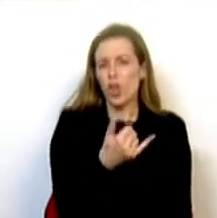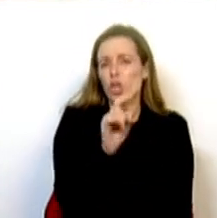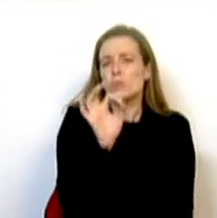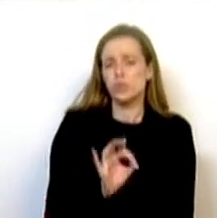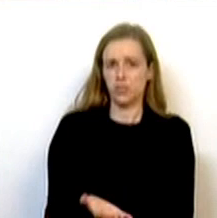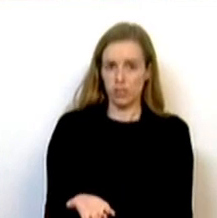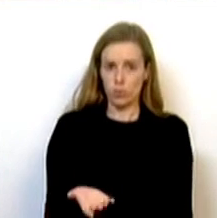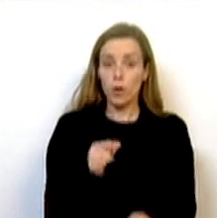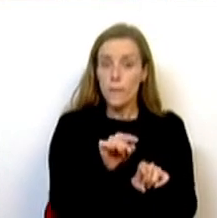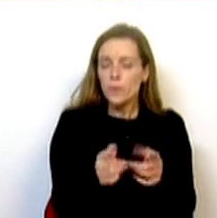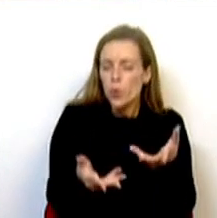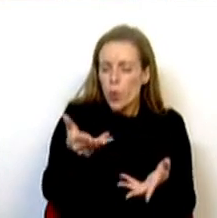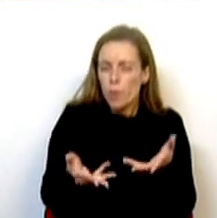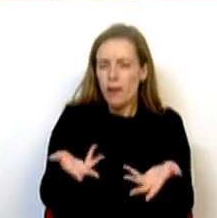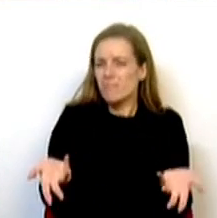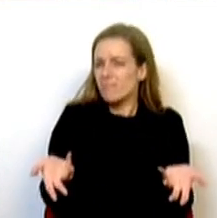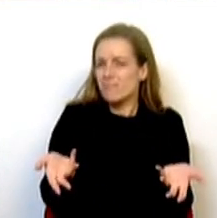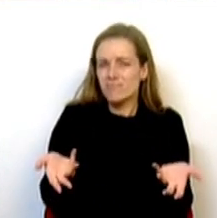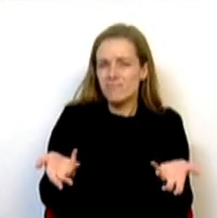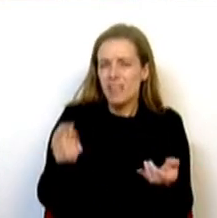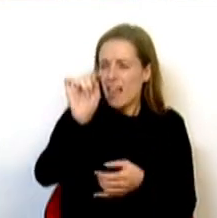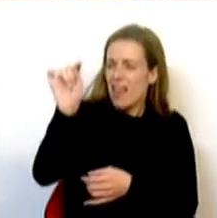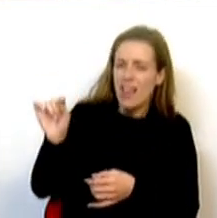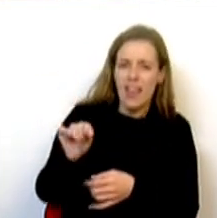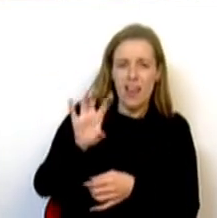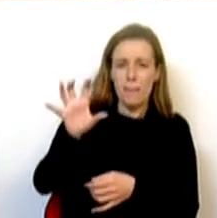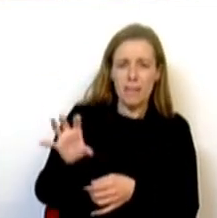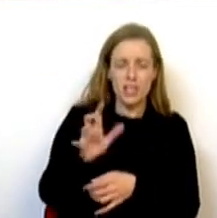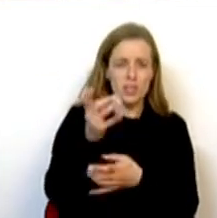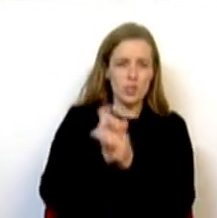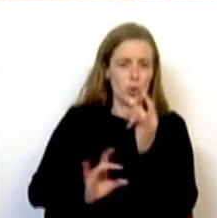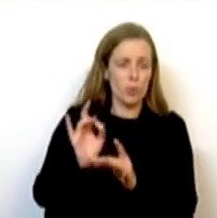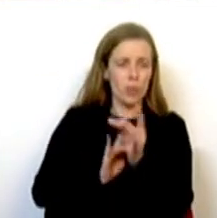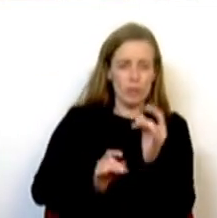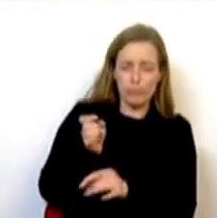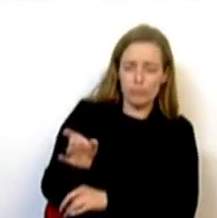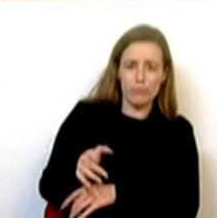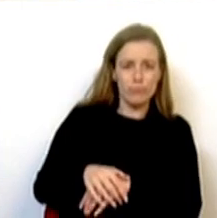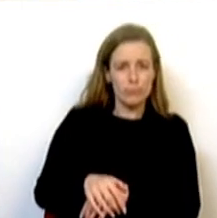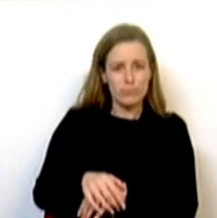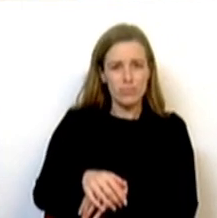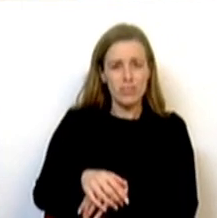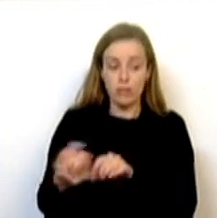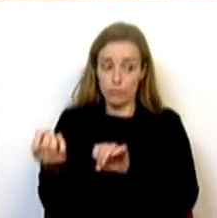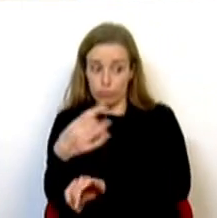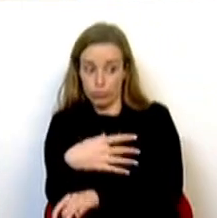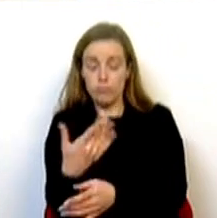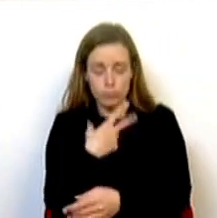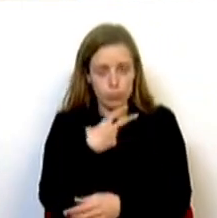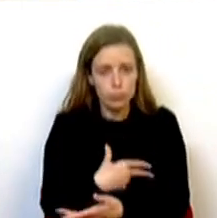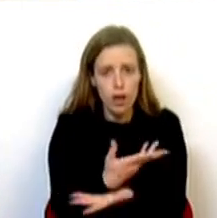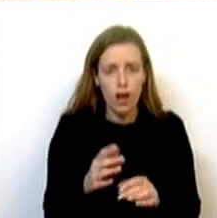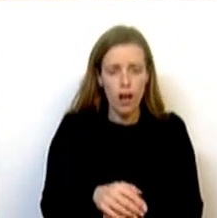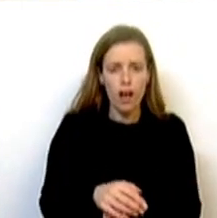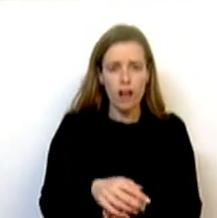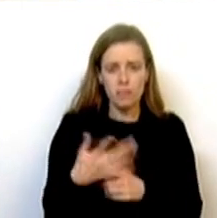Aliás, compara muito mal com a larga maioria dos países europeus, muitos deles liderados por partidos liberais